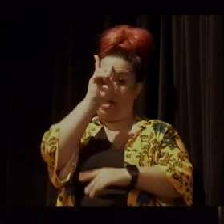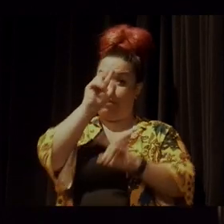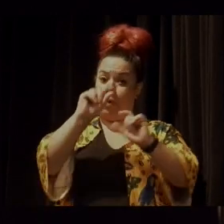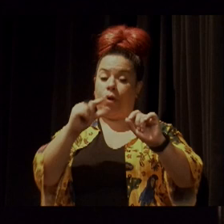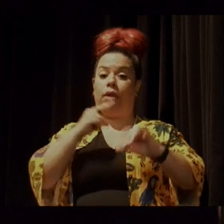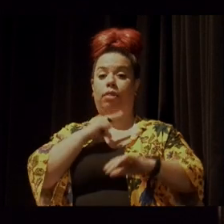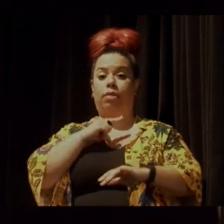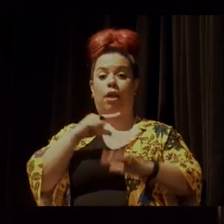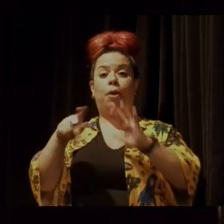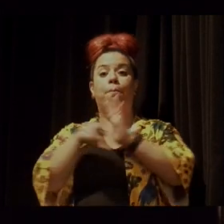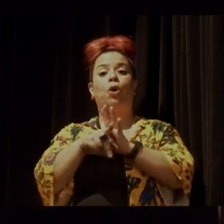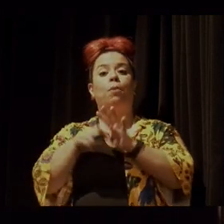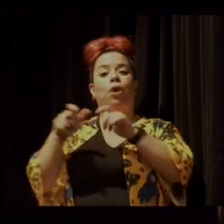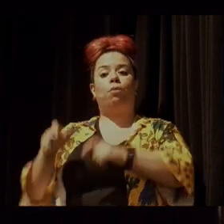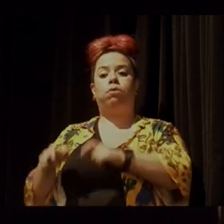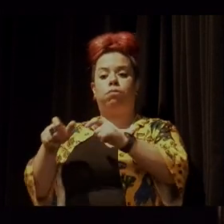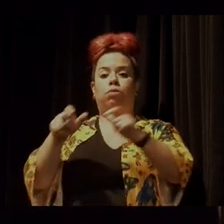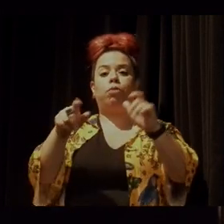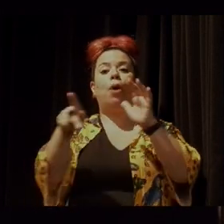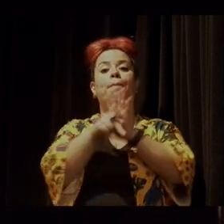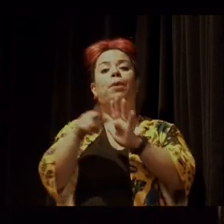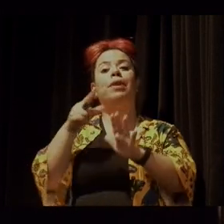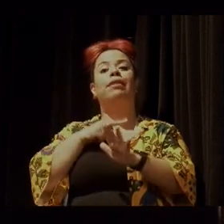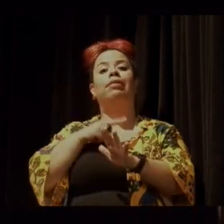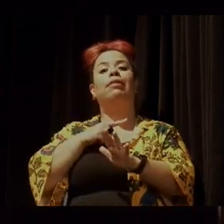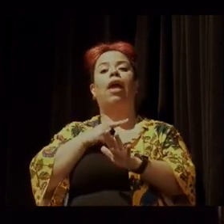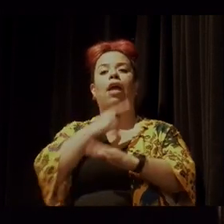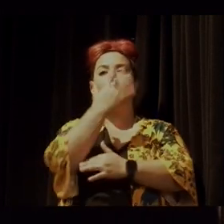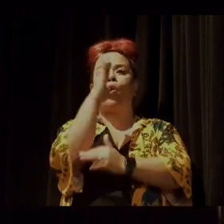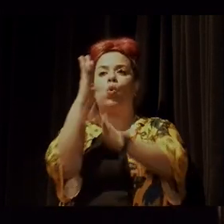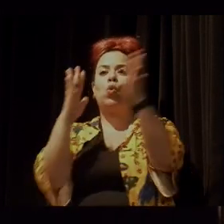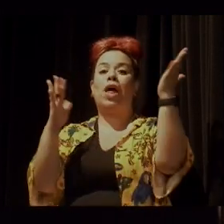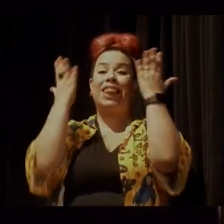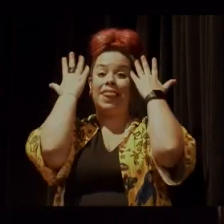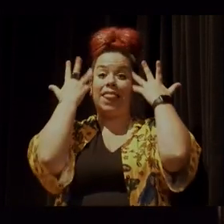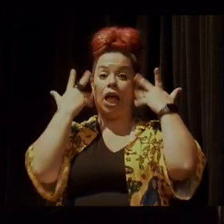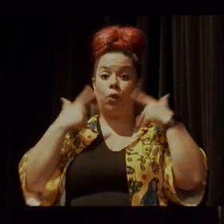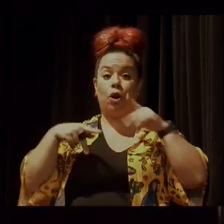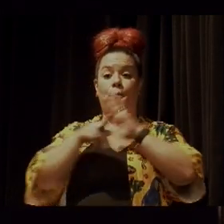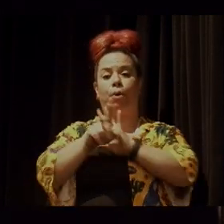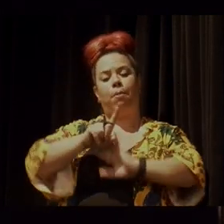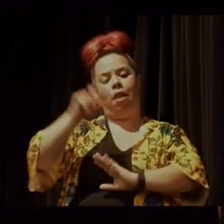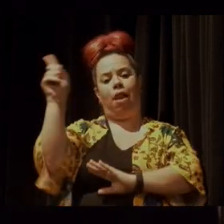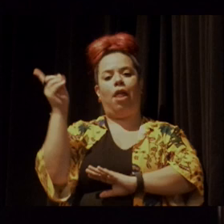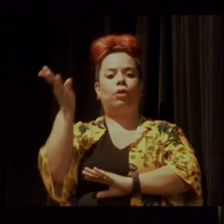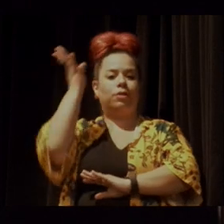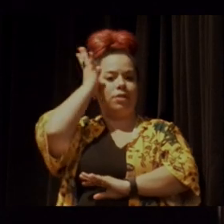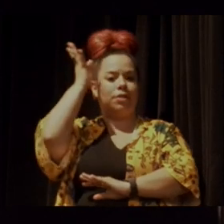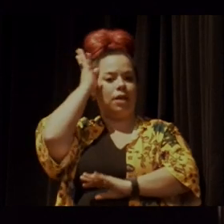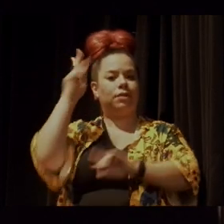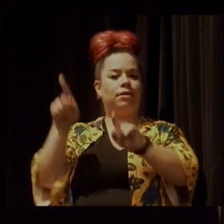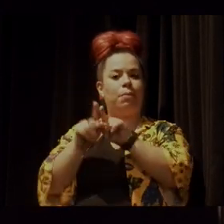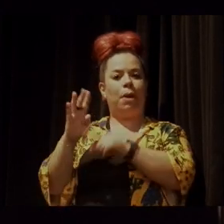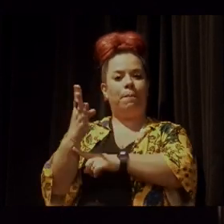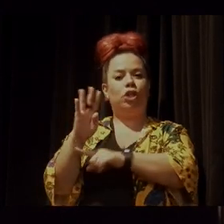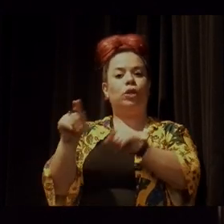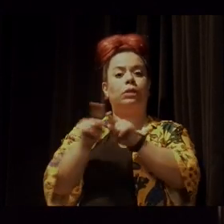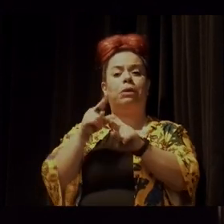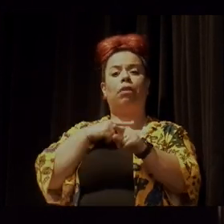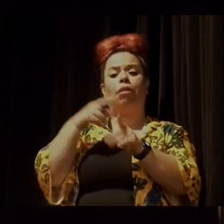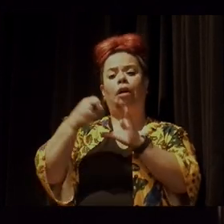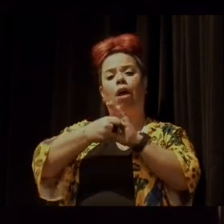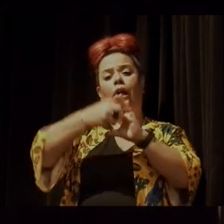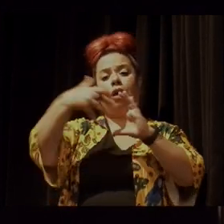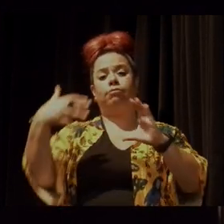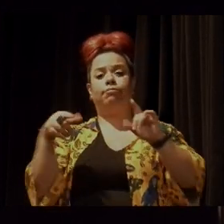reserva natural no SESC Bertioga, que é uma área com características de unidade de conservação, em que a gente atende